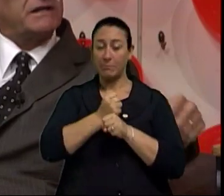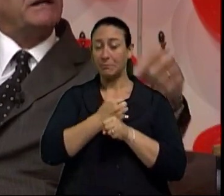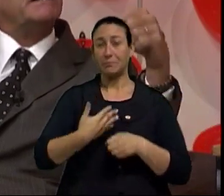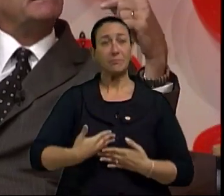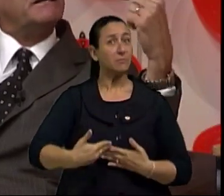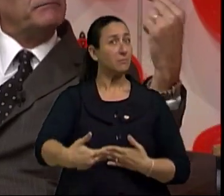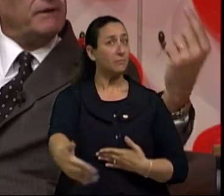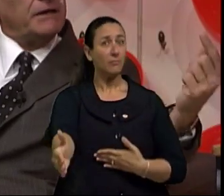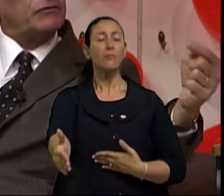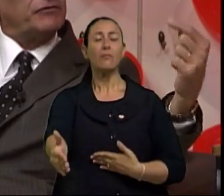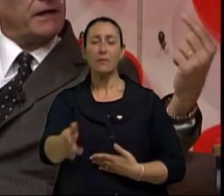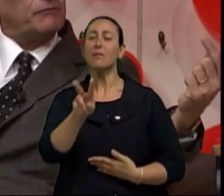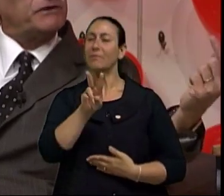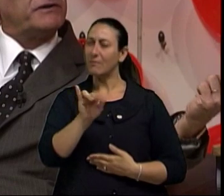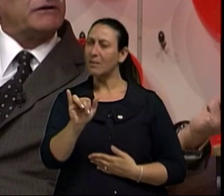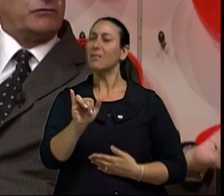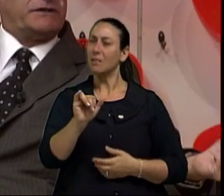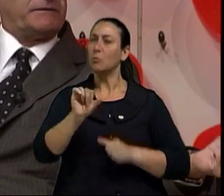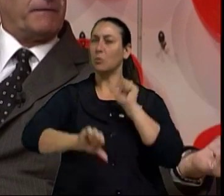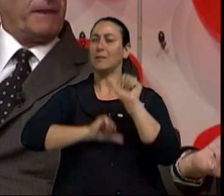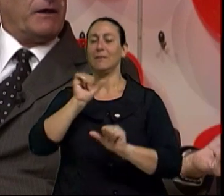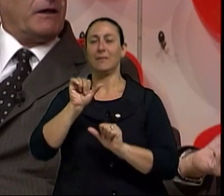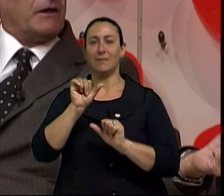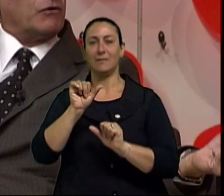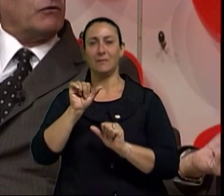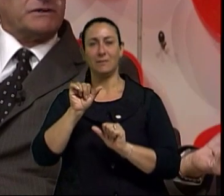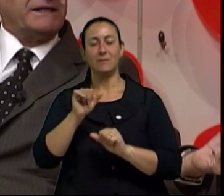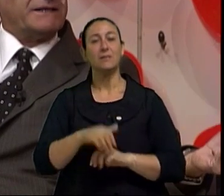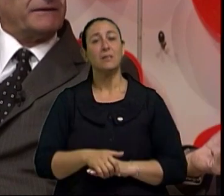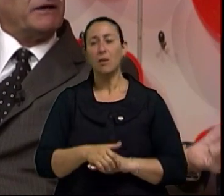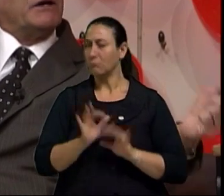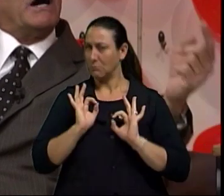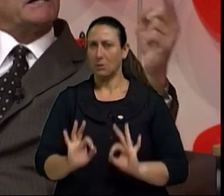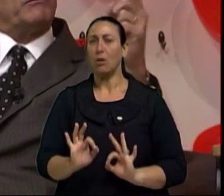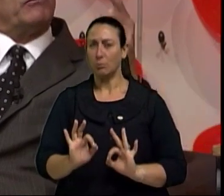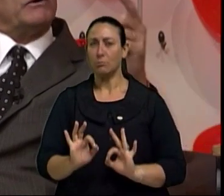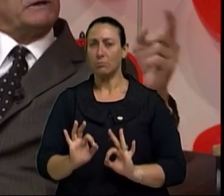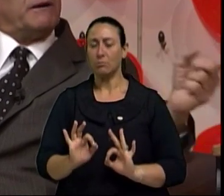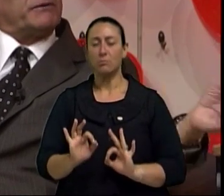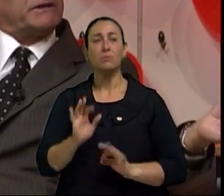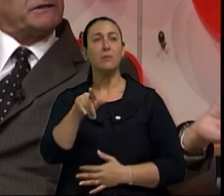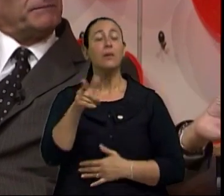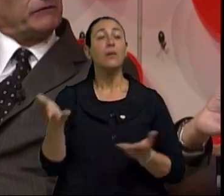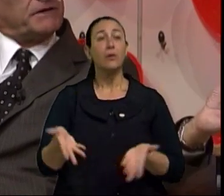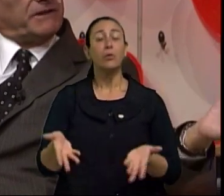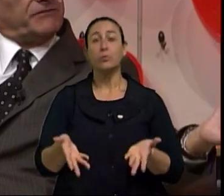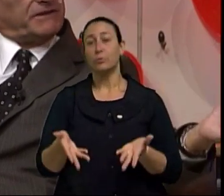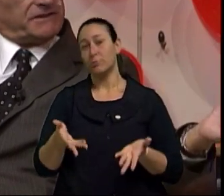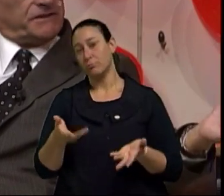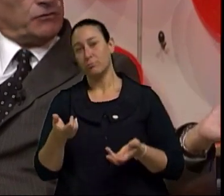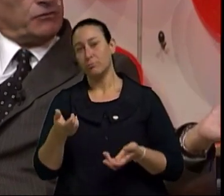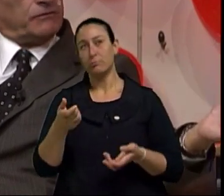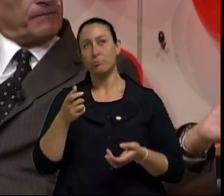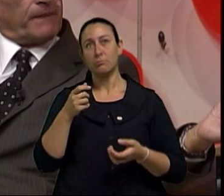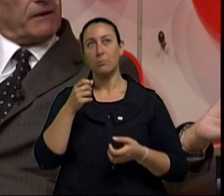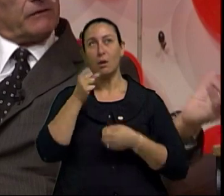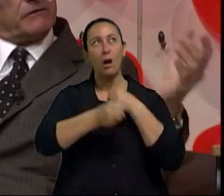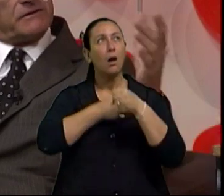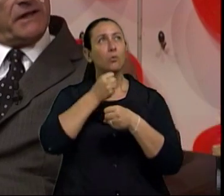cronológica também sofrerá modificações. Ah, perfeito. Com certeza. Hoje, para 2025,